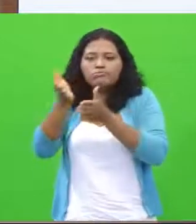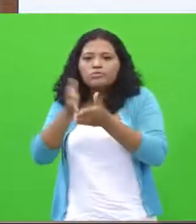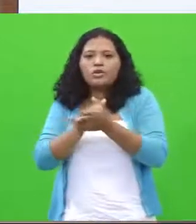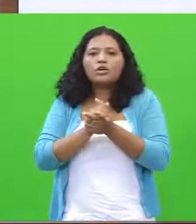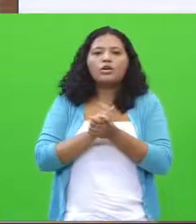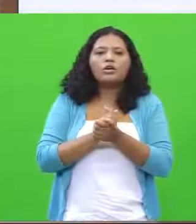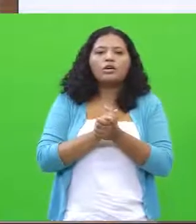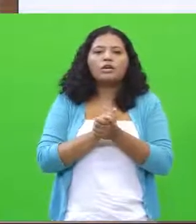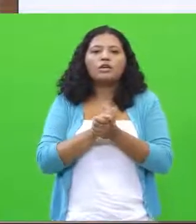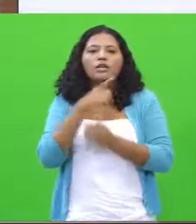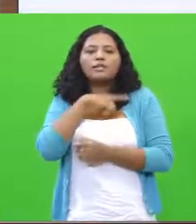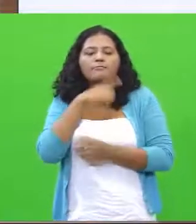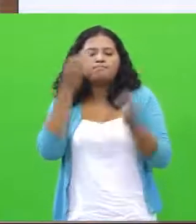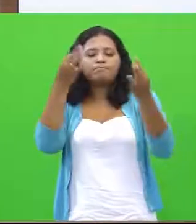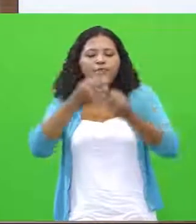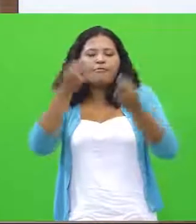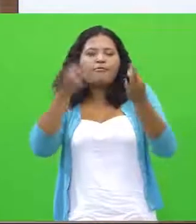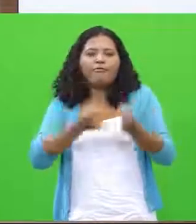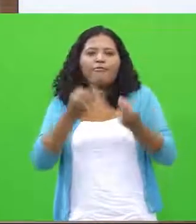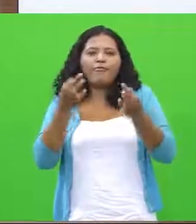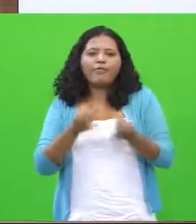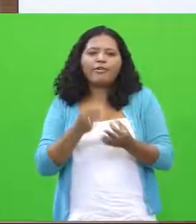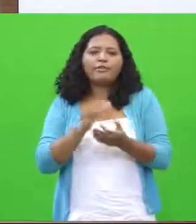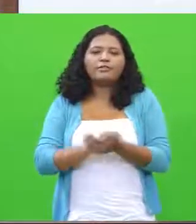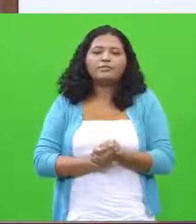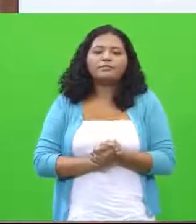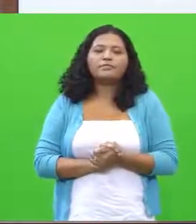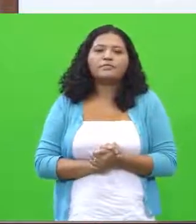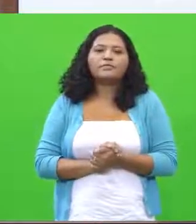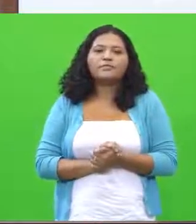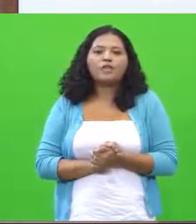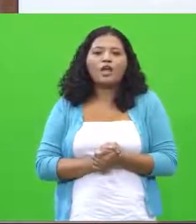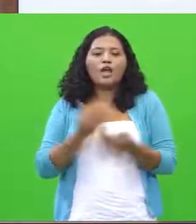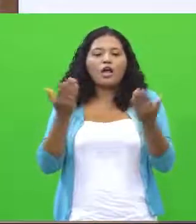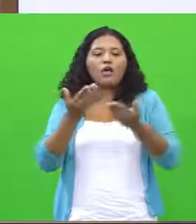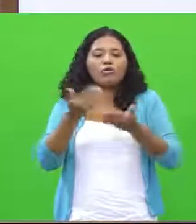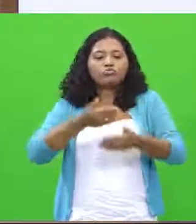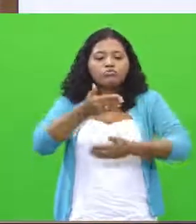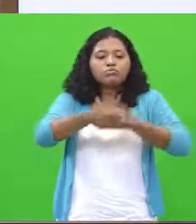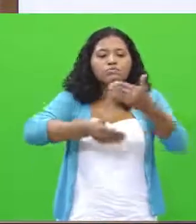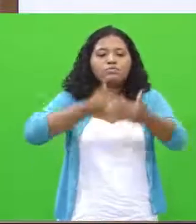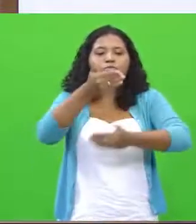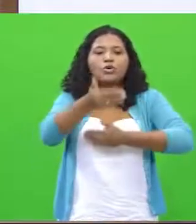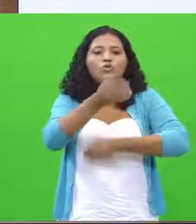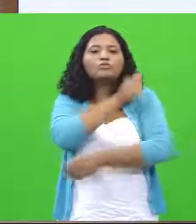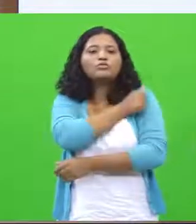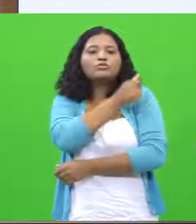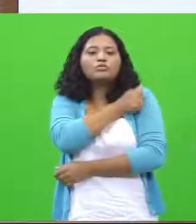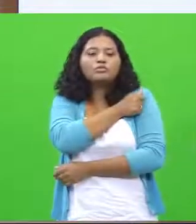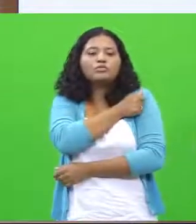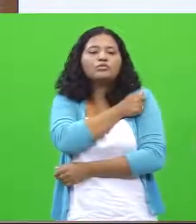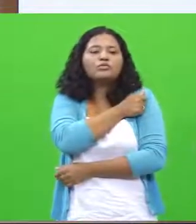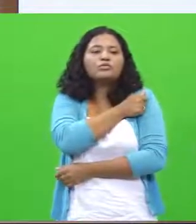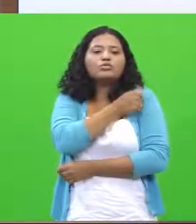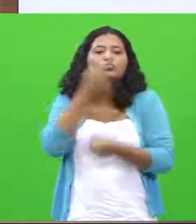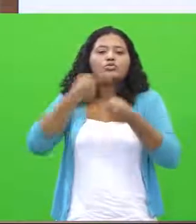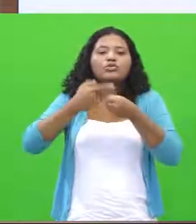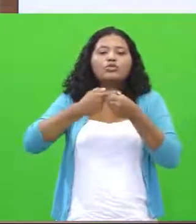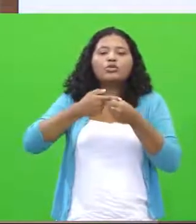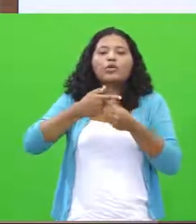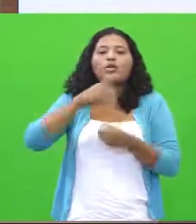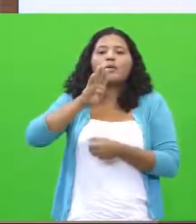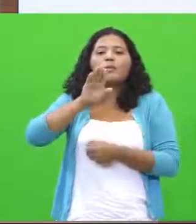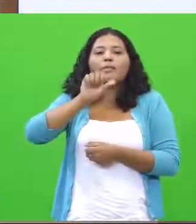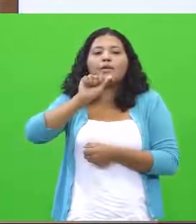tona. Perfeito? Daí em diante, tanto Vitor Silva, como o colega lá de Barcelos